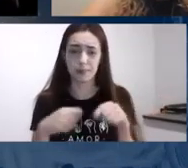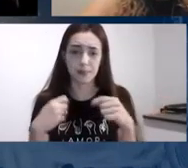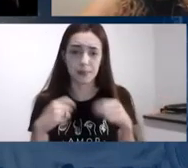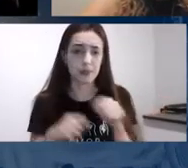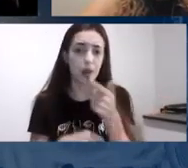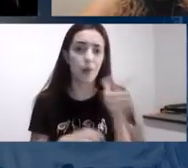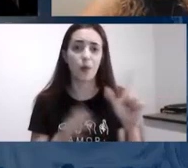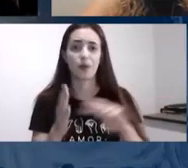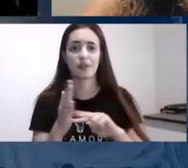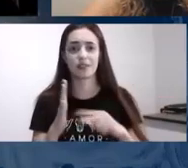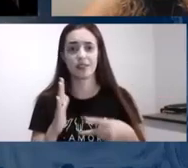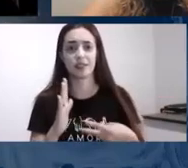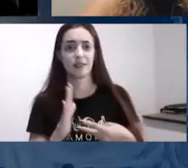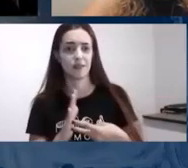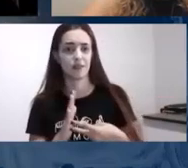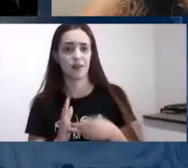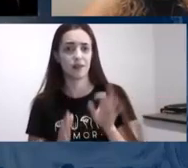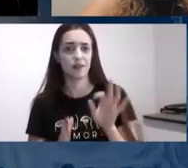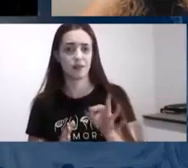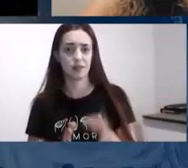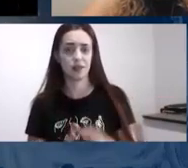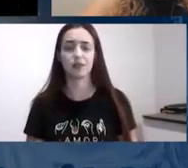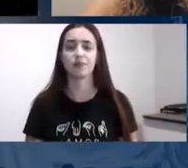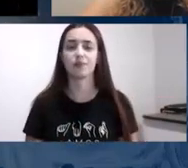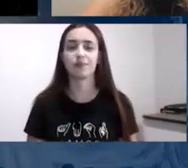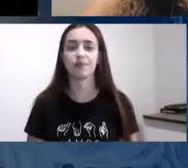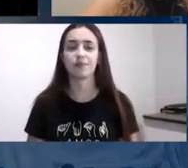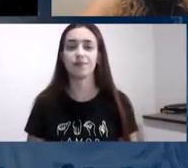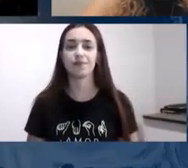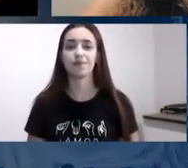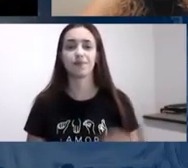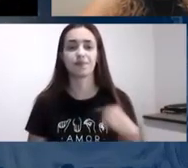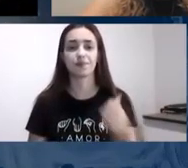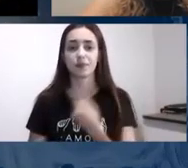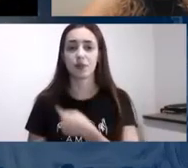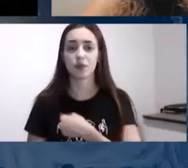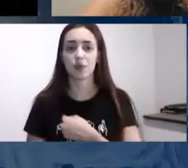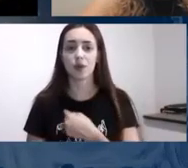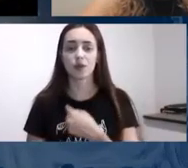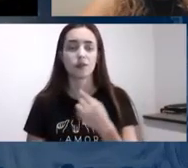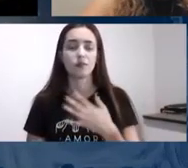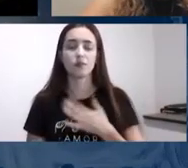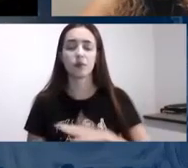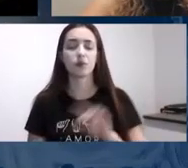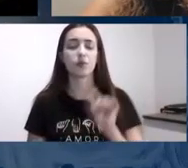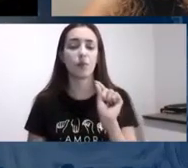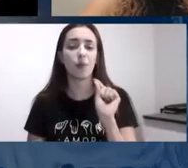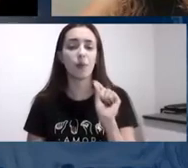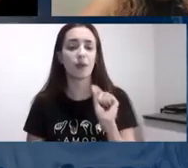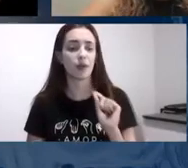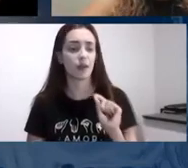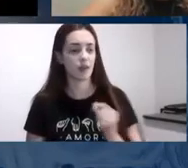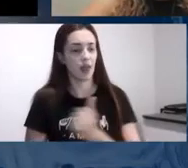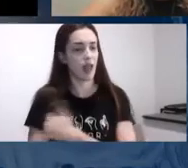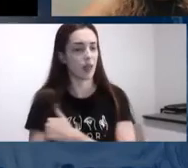neurociências a gente não gosta dessa gamificação do jogo pelo jogo da competição do